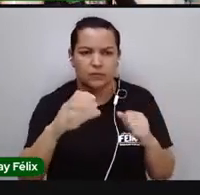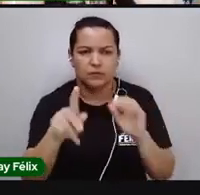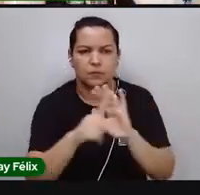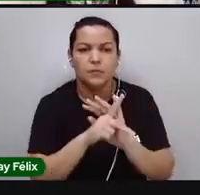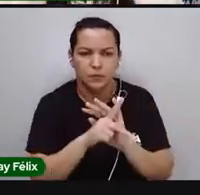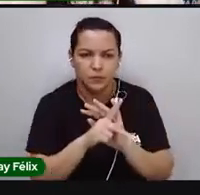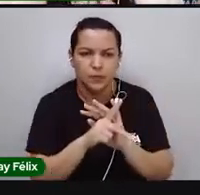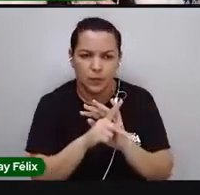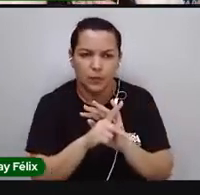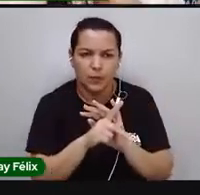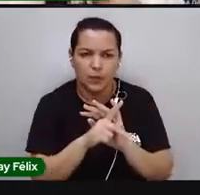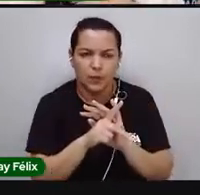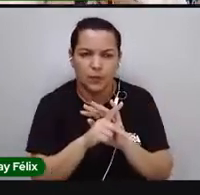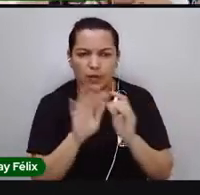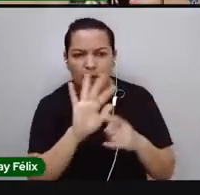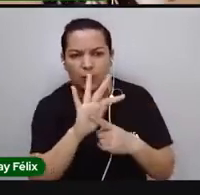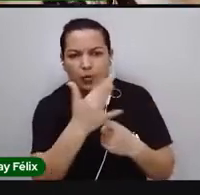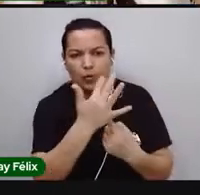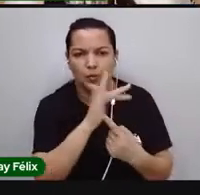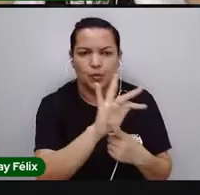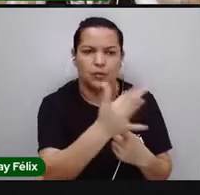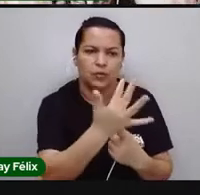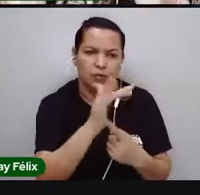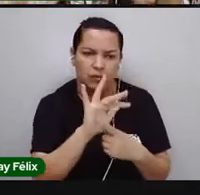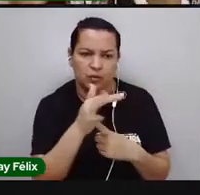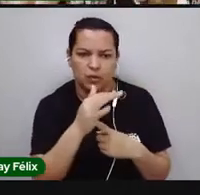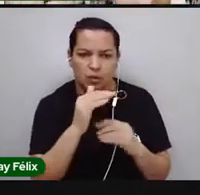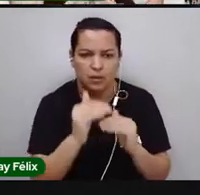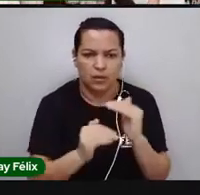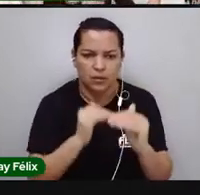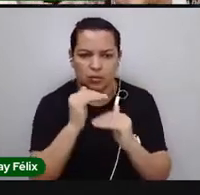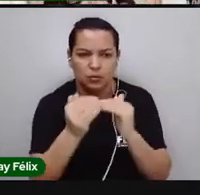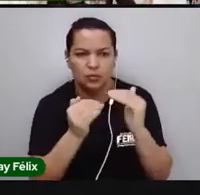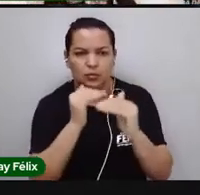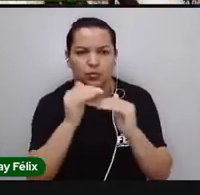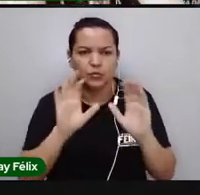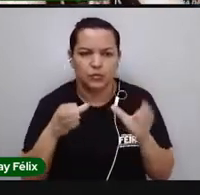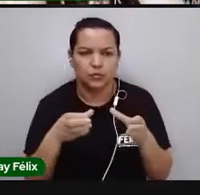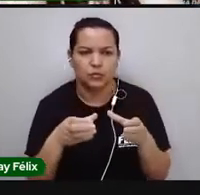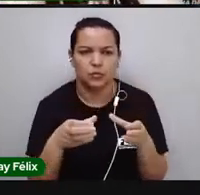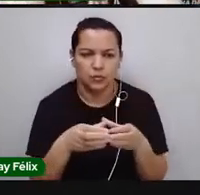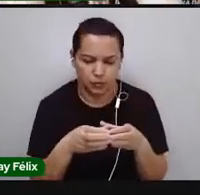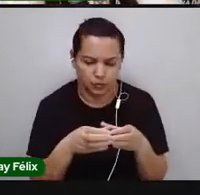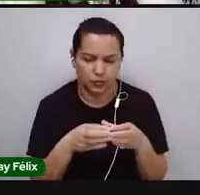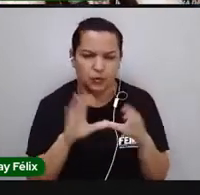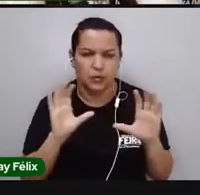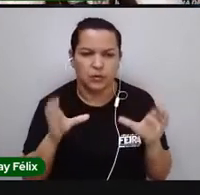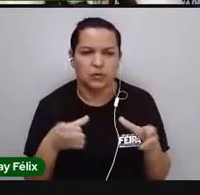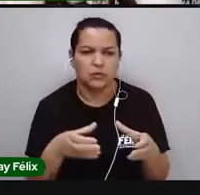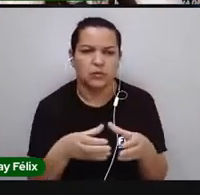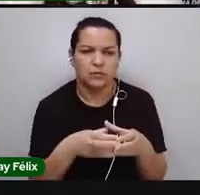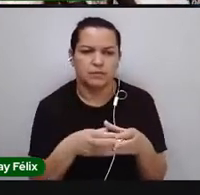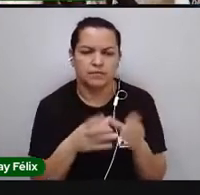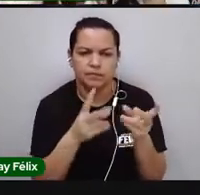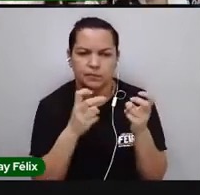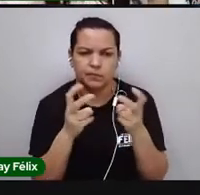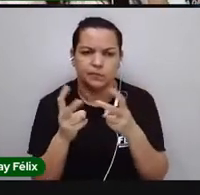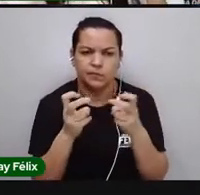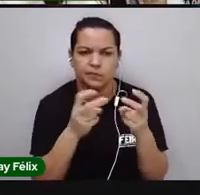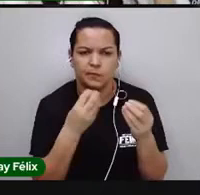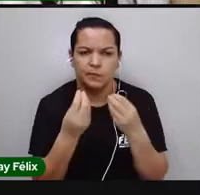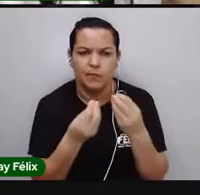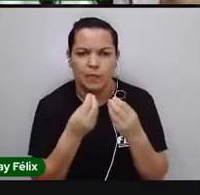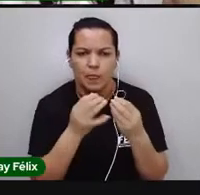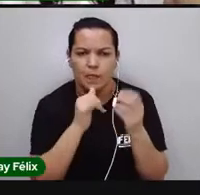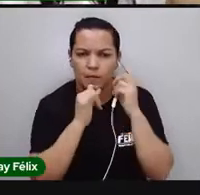que ela vai ser colaborativa. Ela vai ser uma construção de um grupo, de uma comunidade. Como é que a gente pode perceber isso? Por